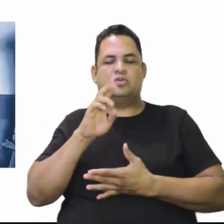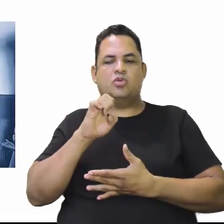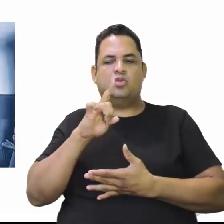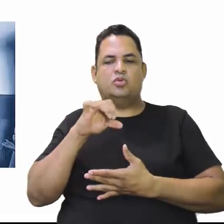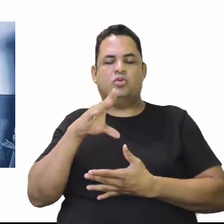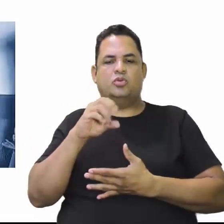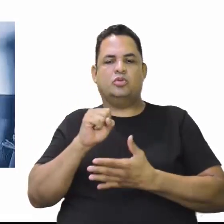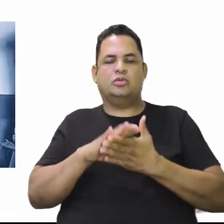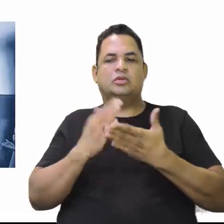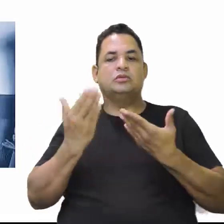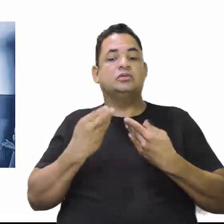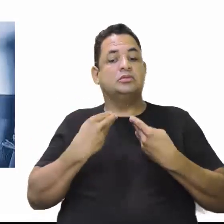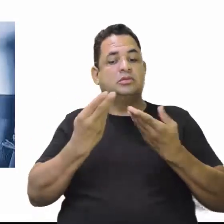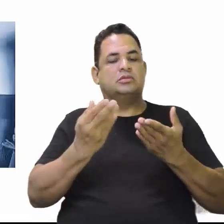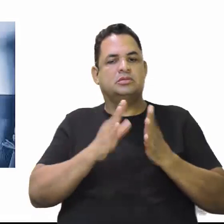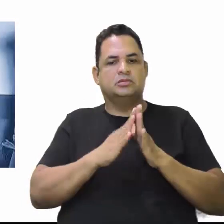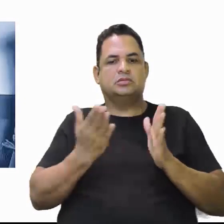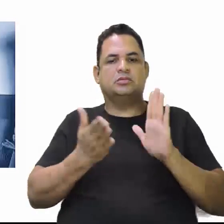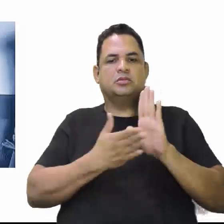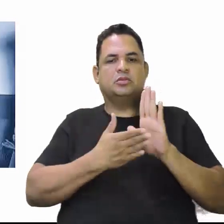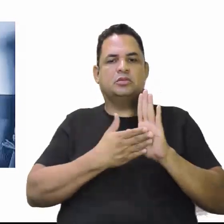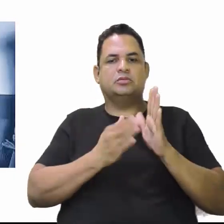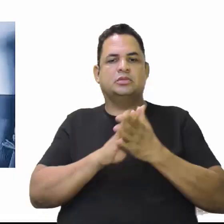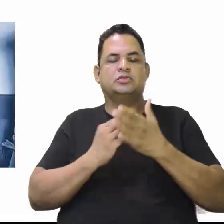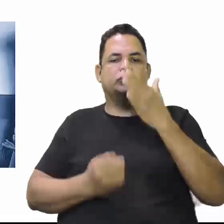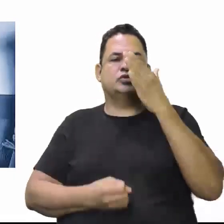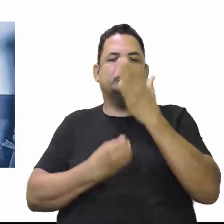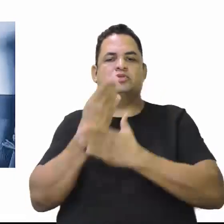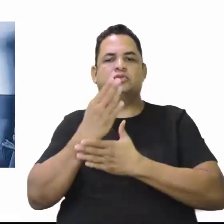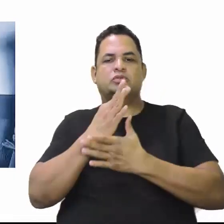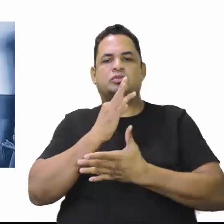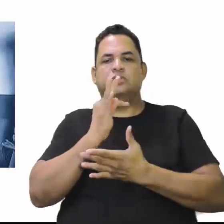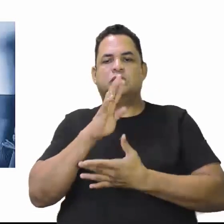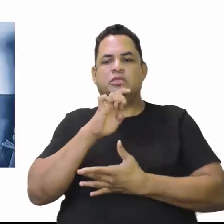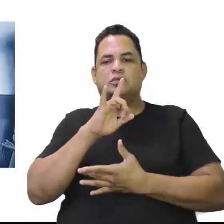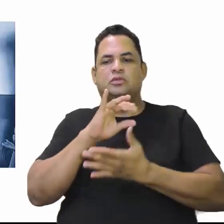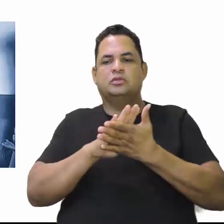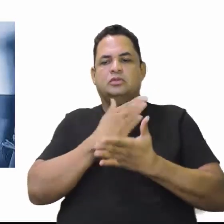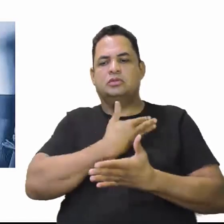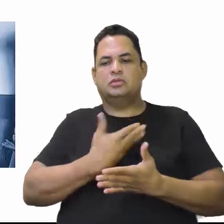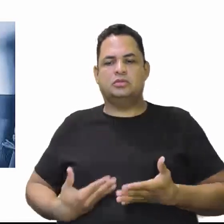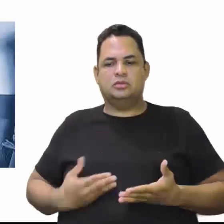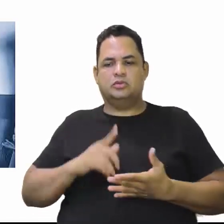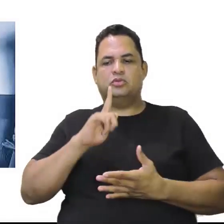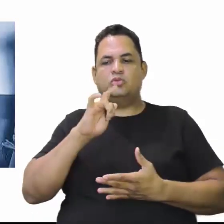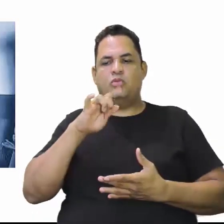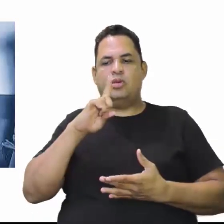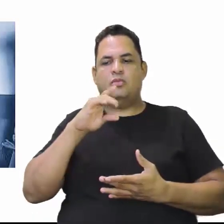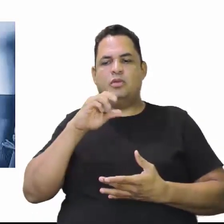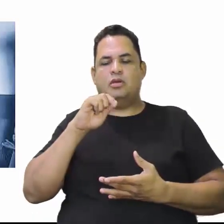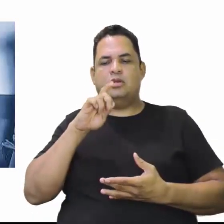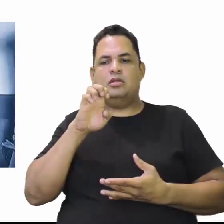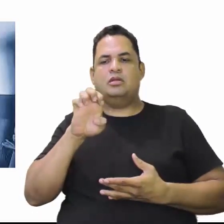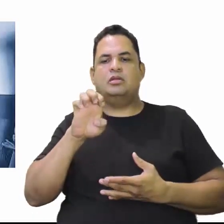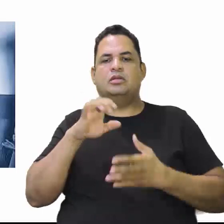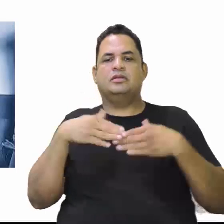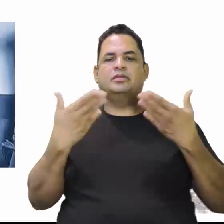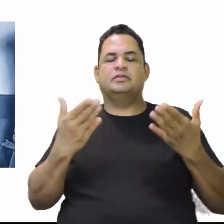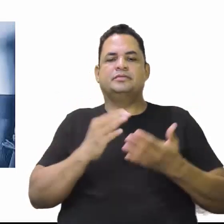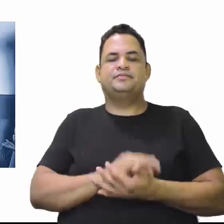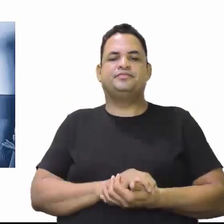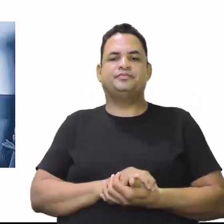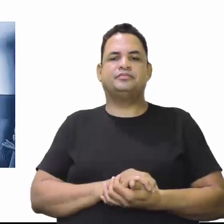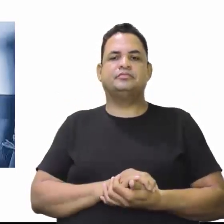essa propositura lá para ser criado o território federal do Guaporé. E aí é criado agora, o território federal do Guaporé,